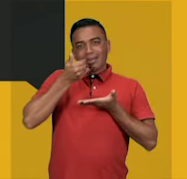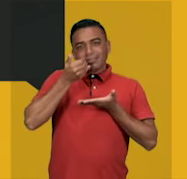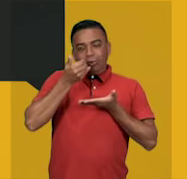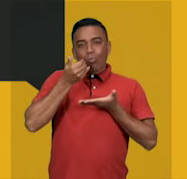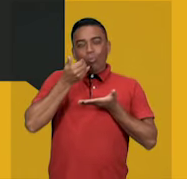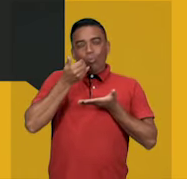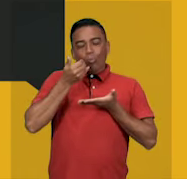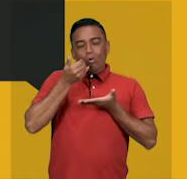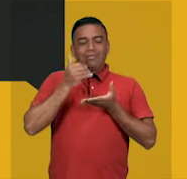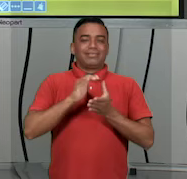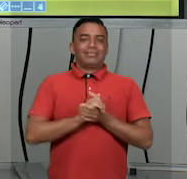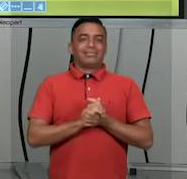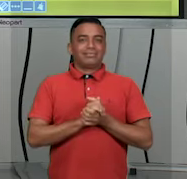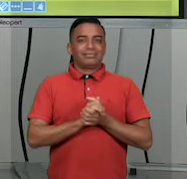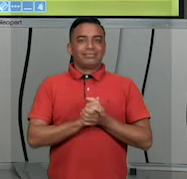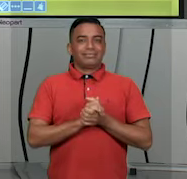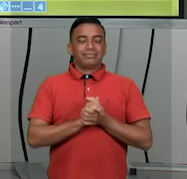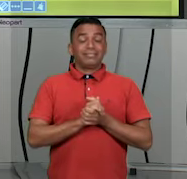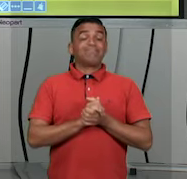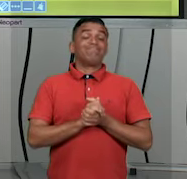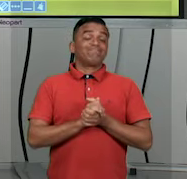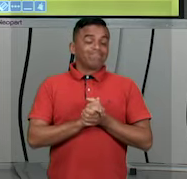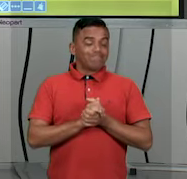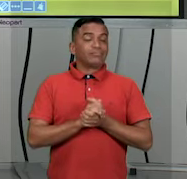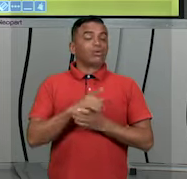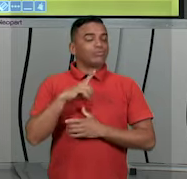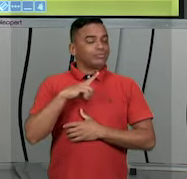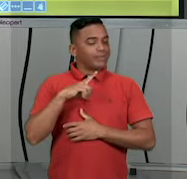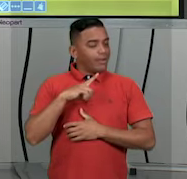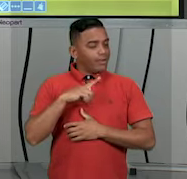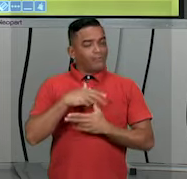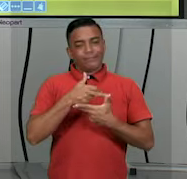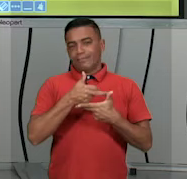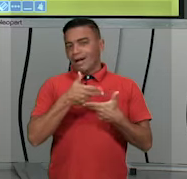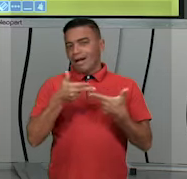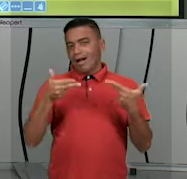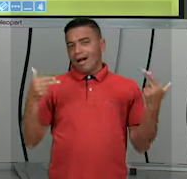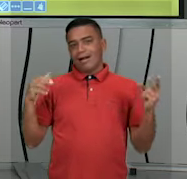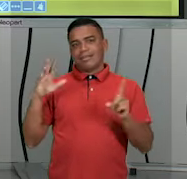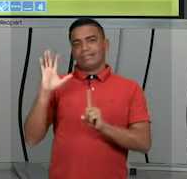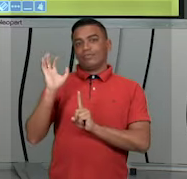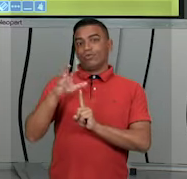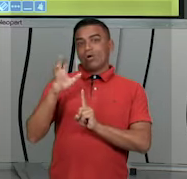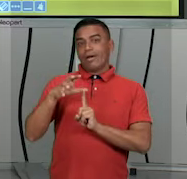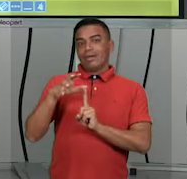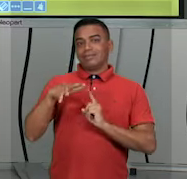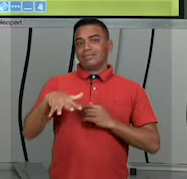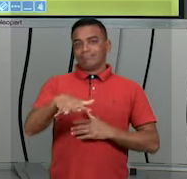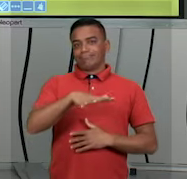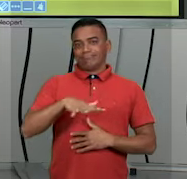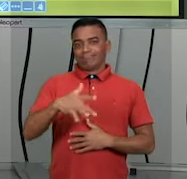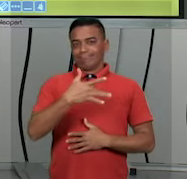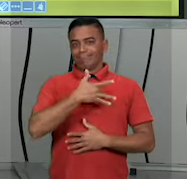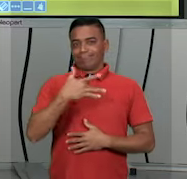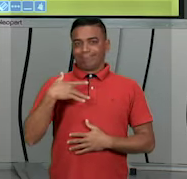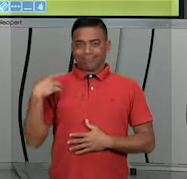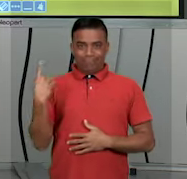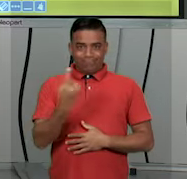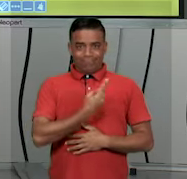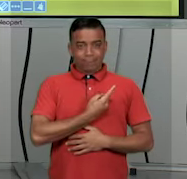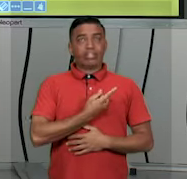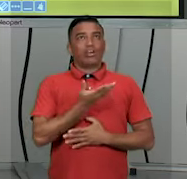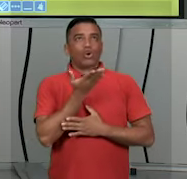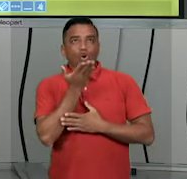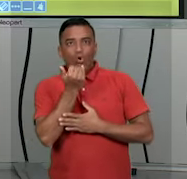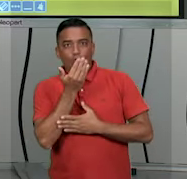olha só, tudo tem uma influência na nossa saúde, né? Tudo que a gente come, as